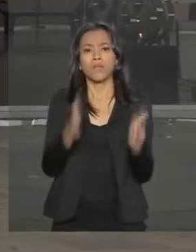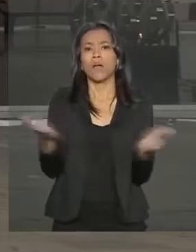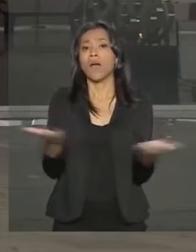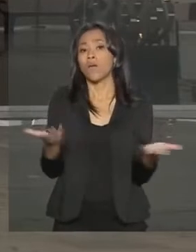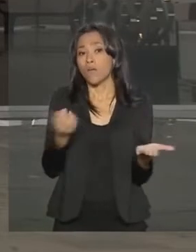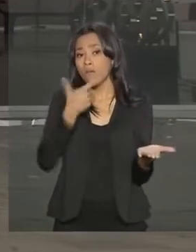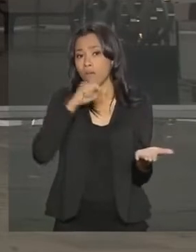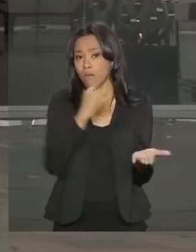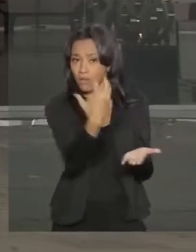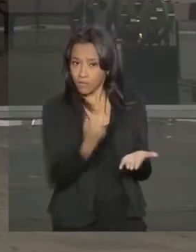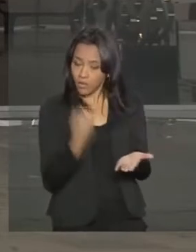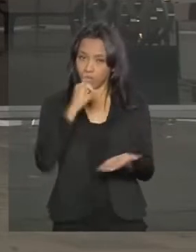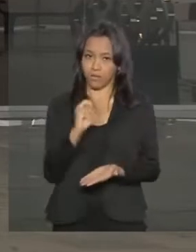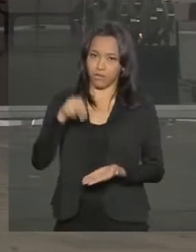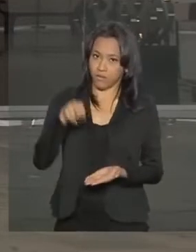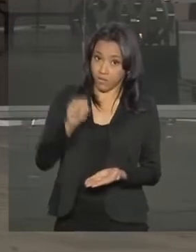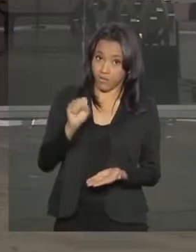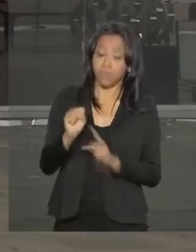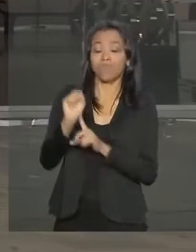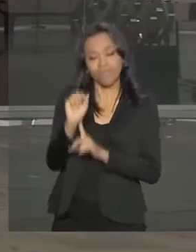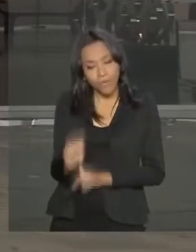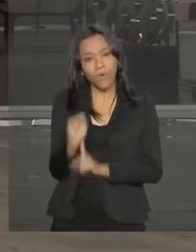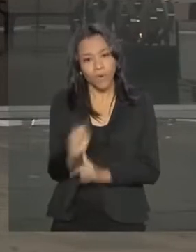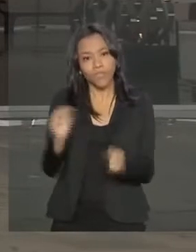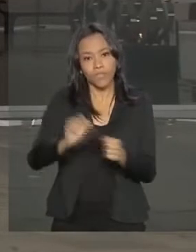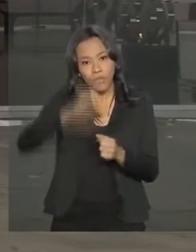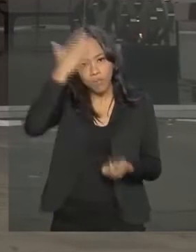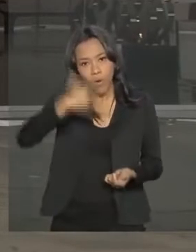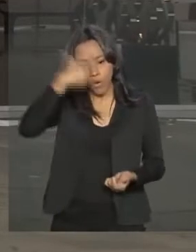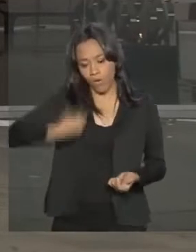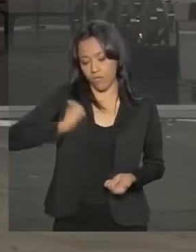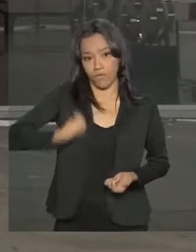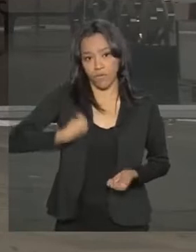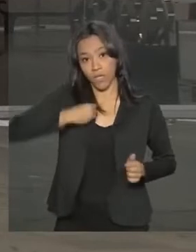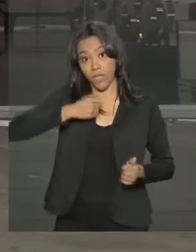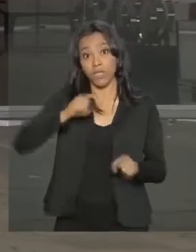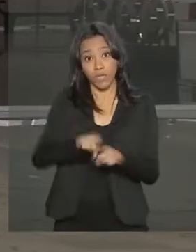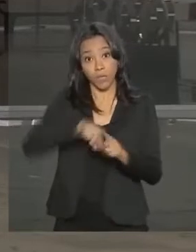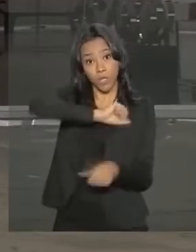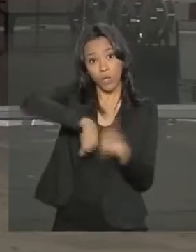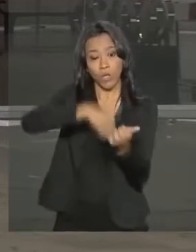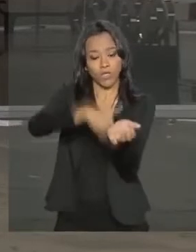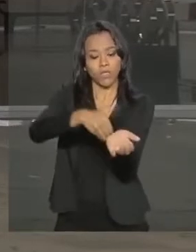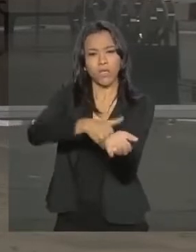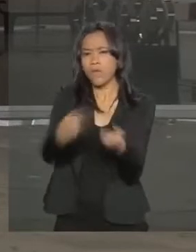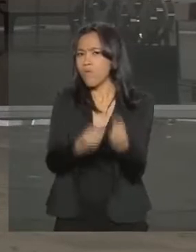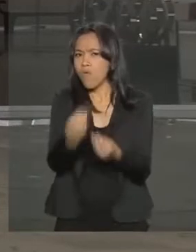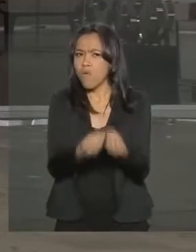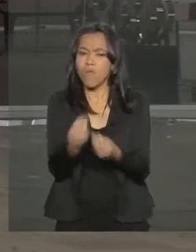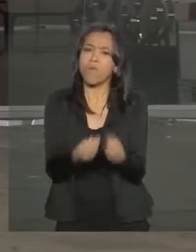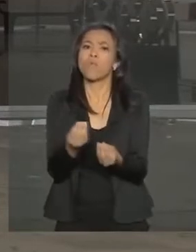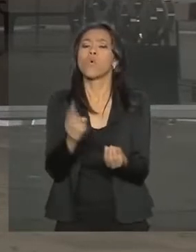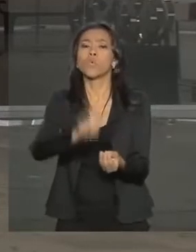o benefício pelo INSS pode realizar a prova de vida e a renovação de senha por meio do atendimento eletrônico com